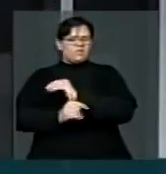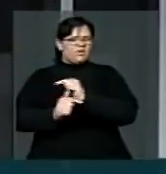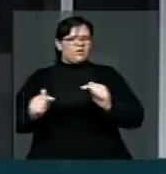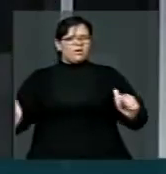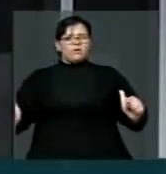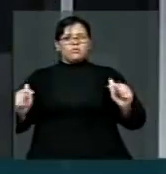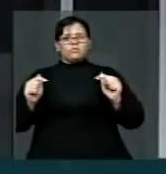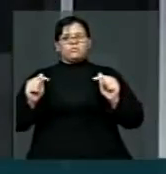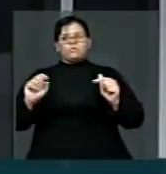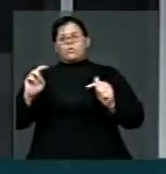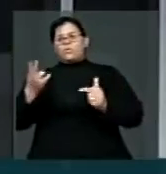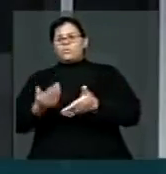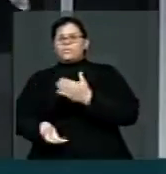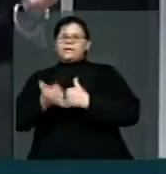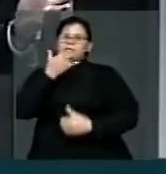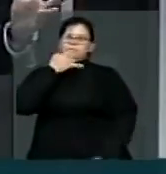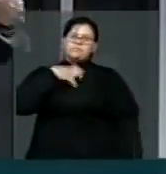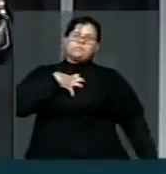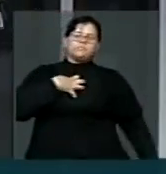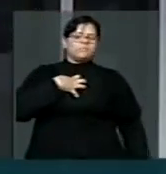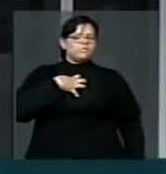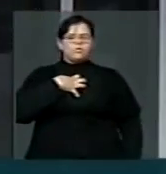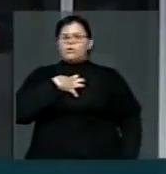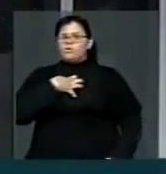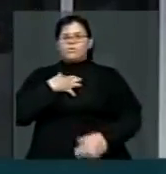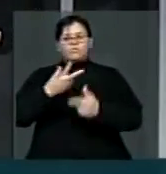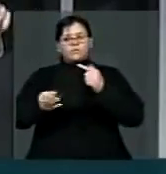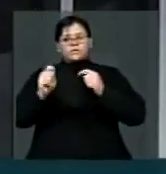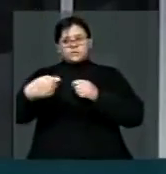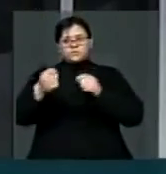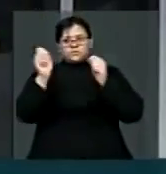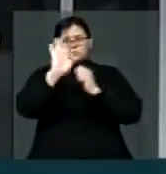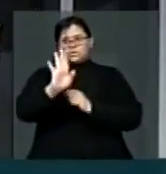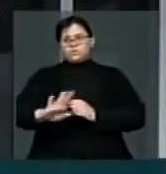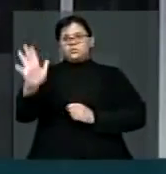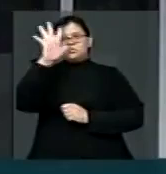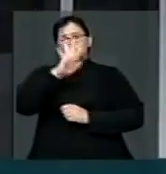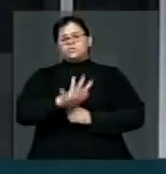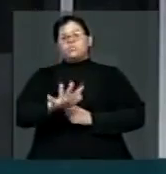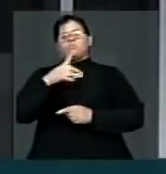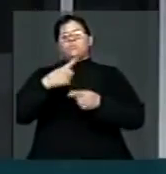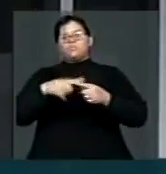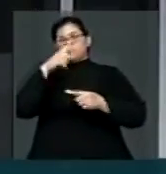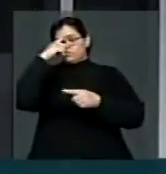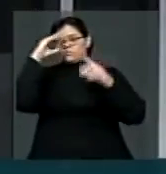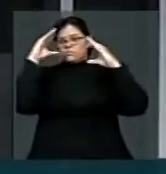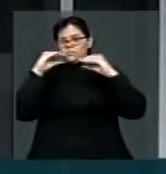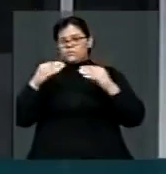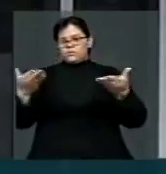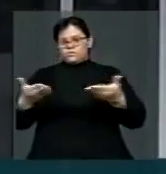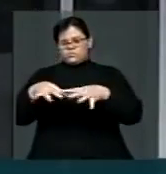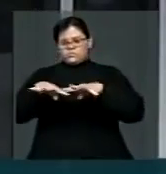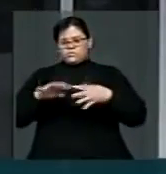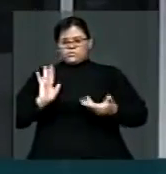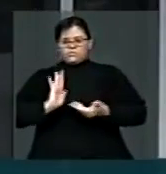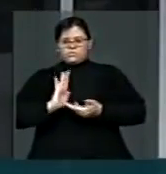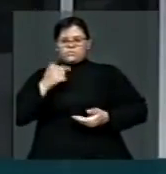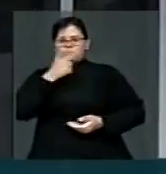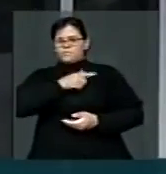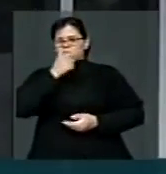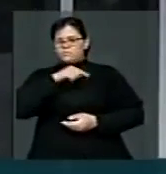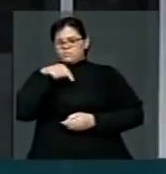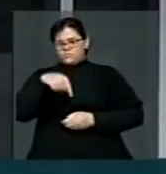ou de derrota, C, D ou E. Quem venceu foi o Brasil graças à maturidade que a Câmara dos Deputados,